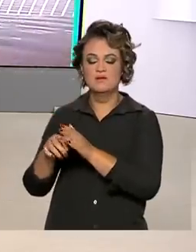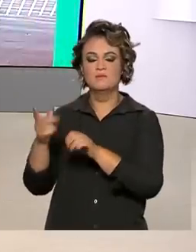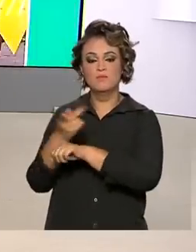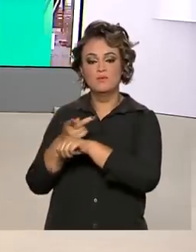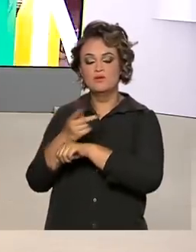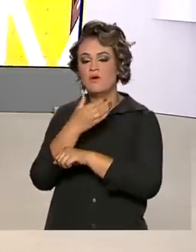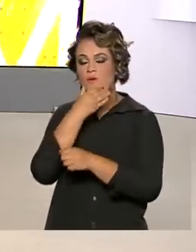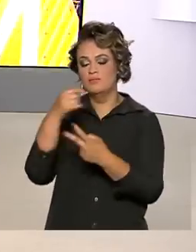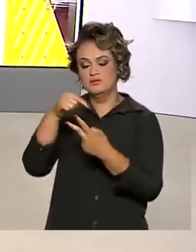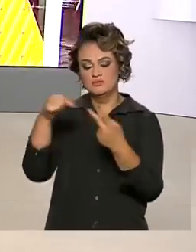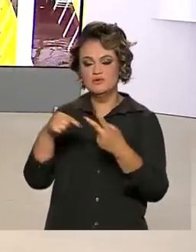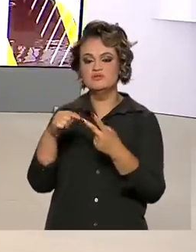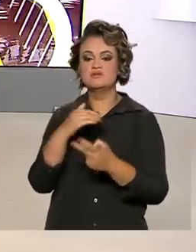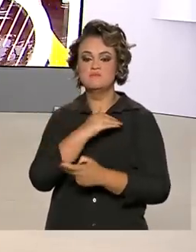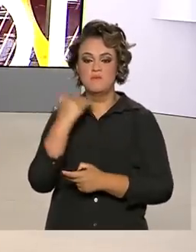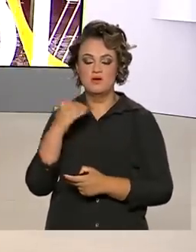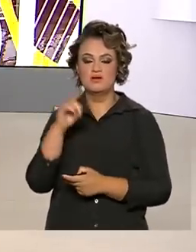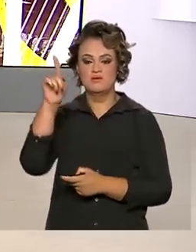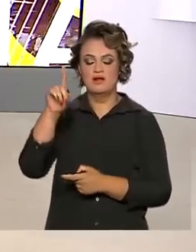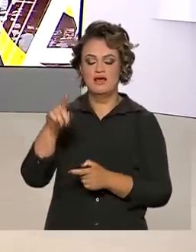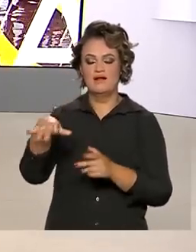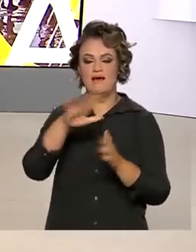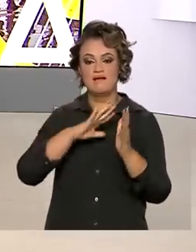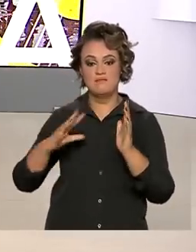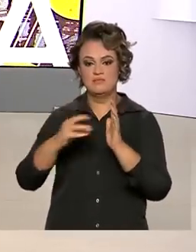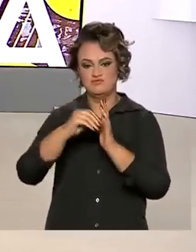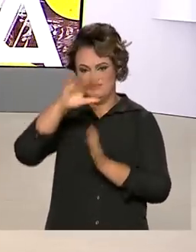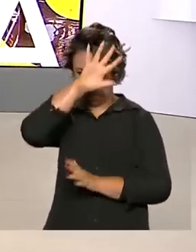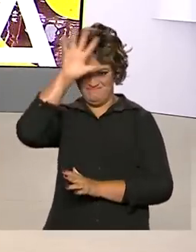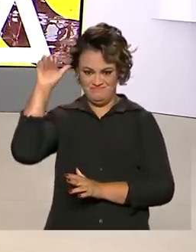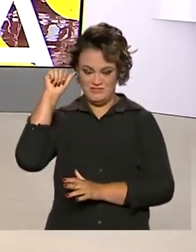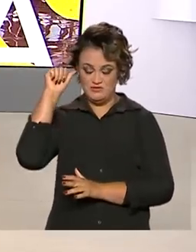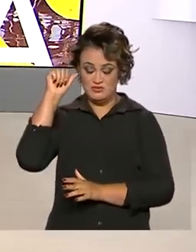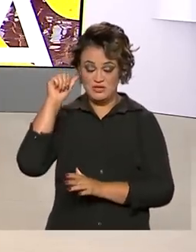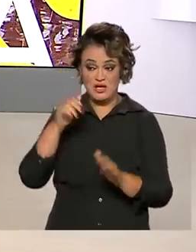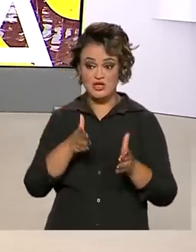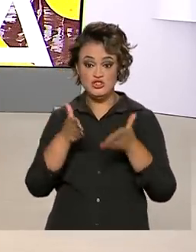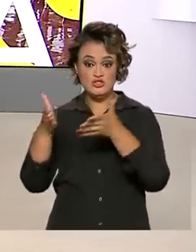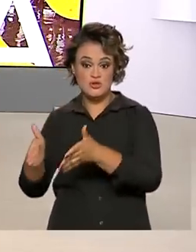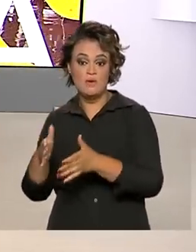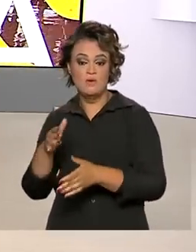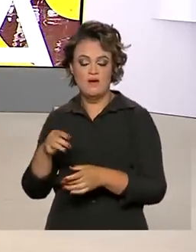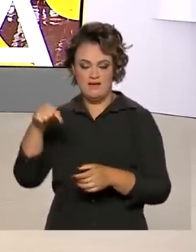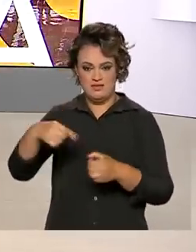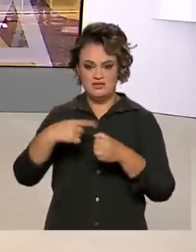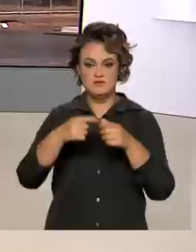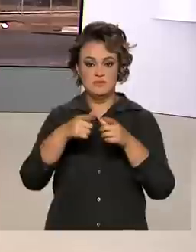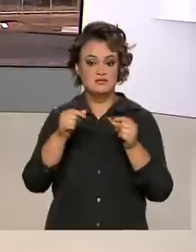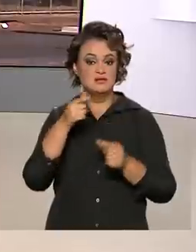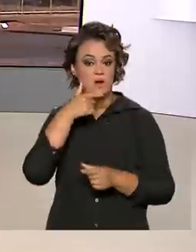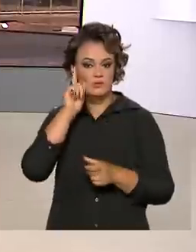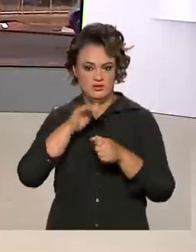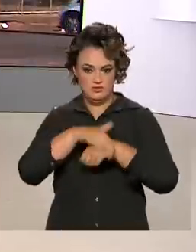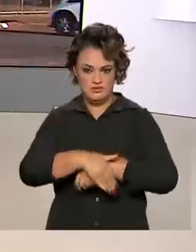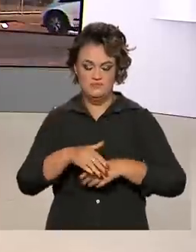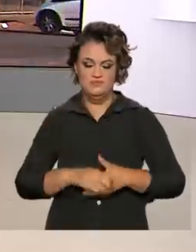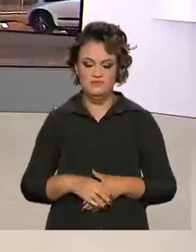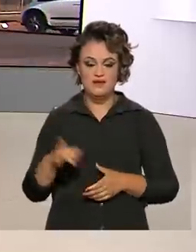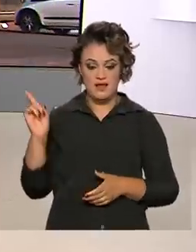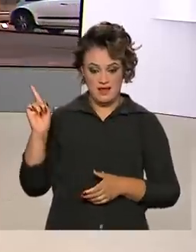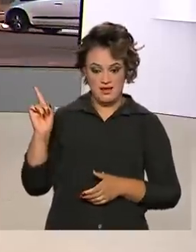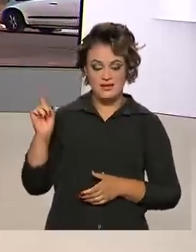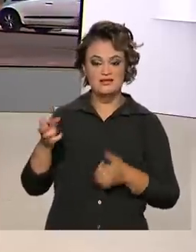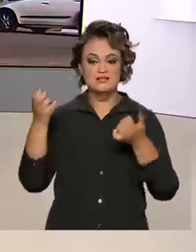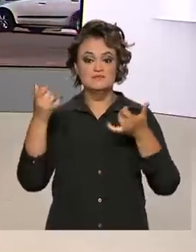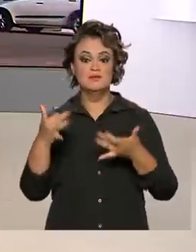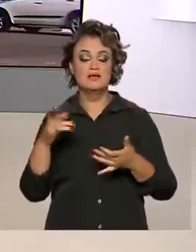Filipes e pelo indigenista Bruno Pereira. O material chegou a Brasília na noite de ontem. O repórter Glauco de Queiroz